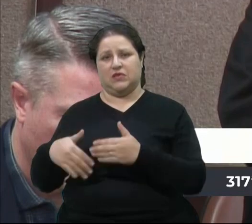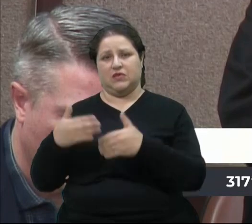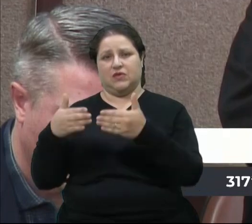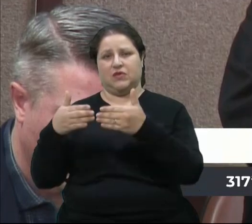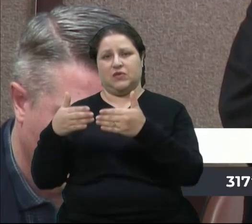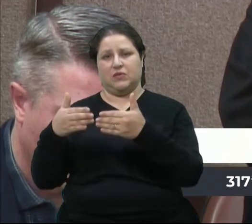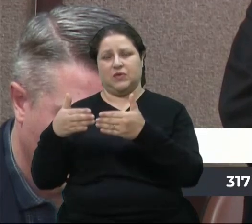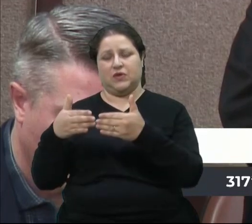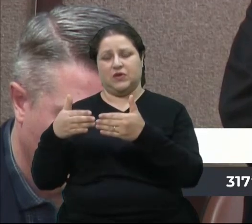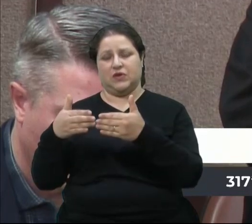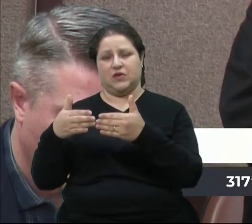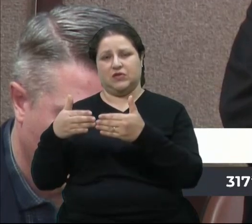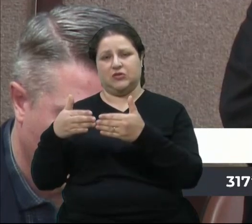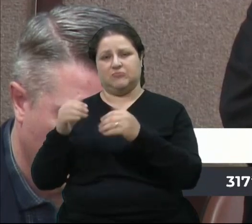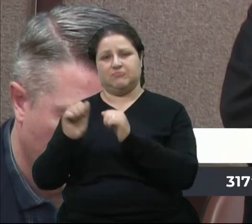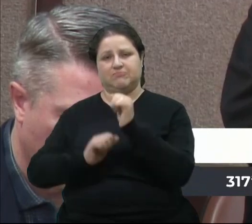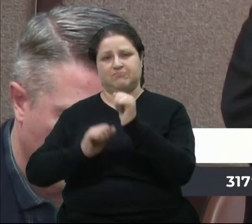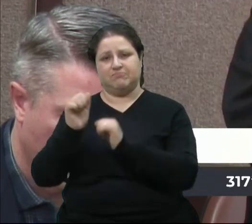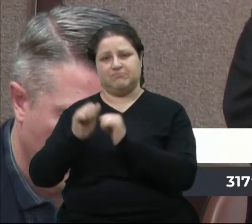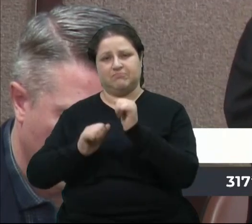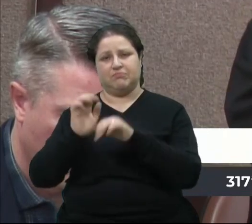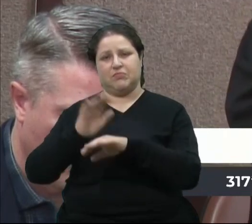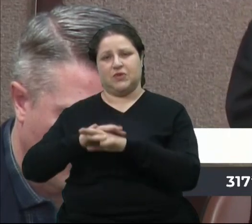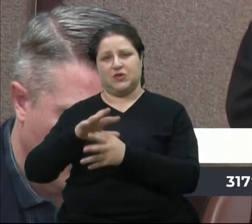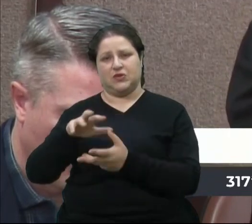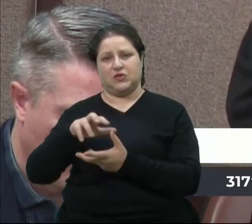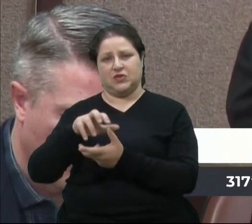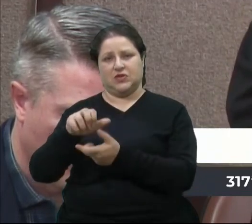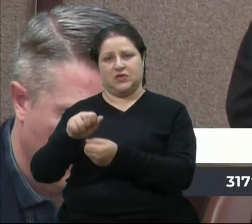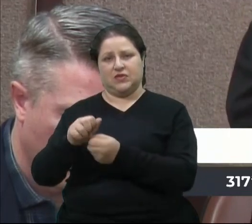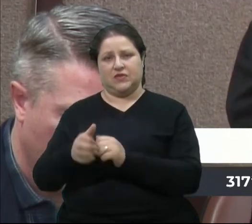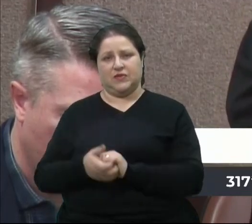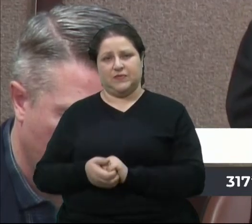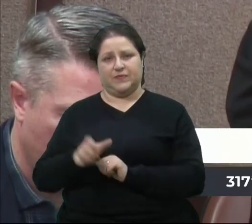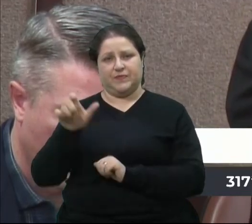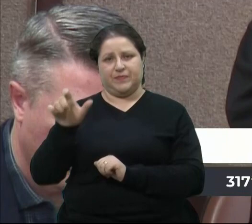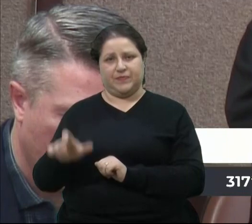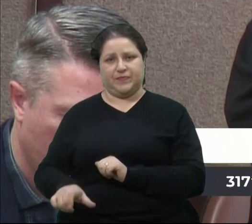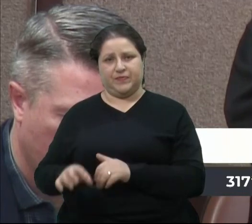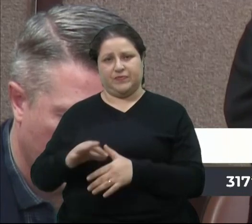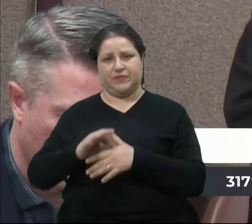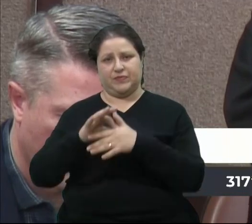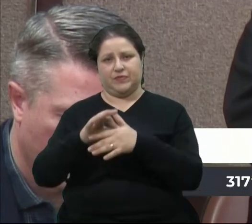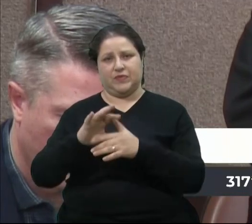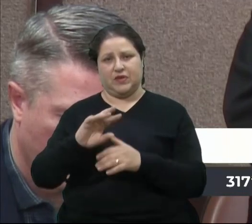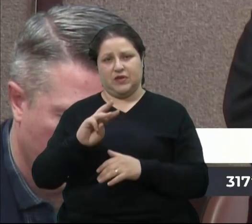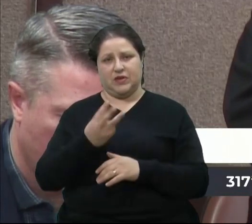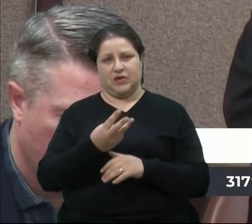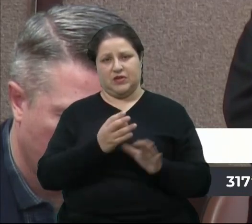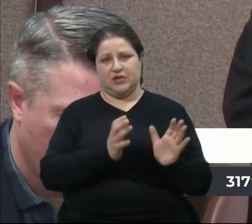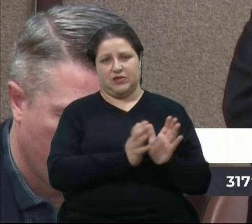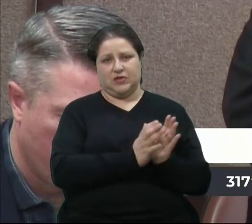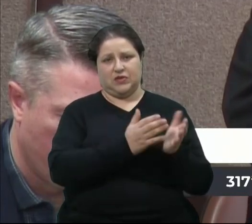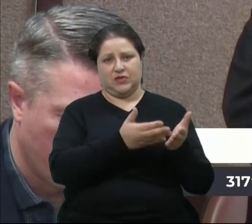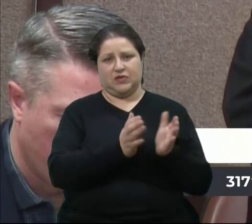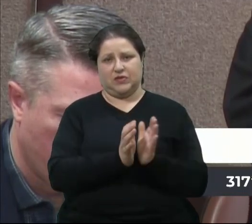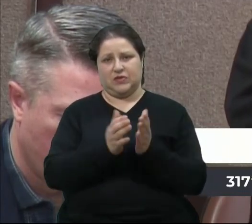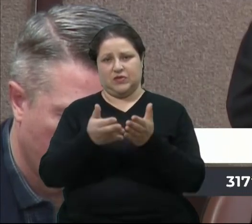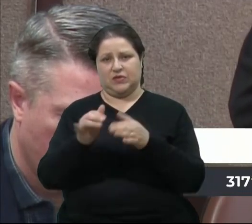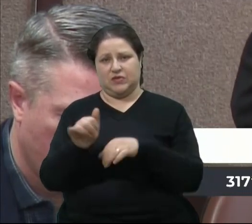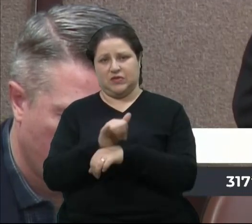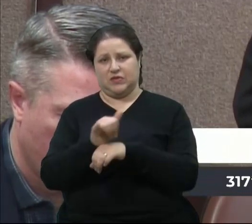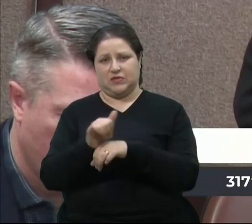industriais mais sustentáveis. Hoje, Daniel lidera ainda três comitês estratégicos para a companhia.